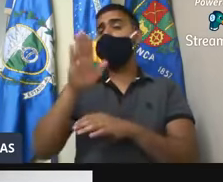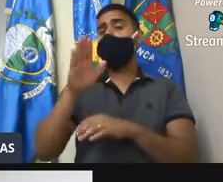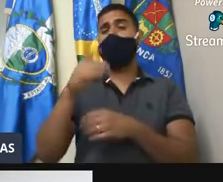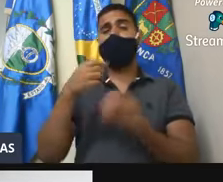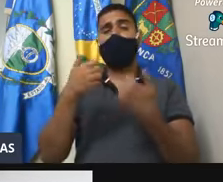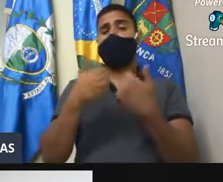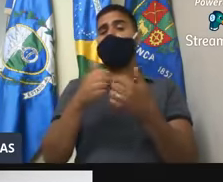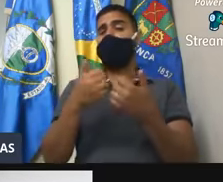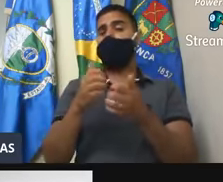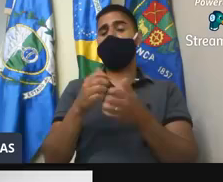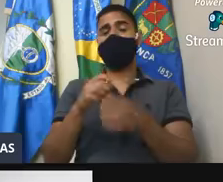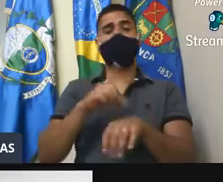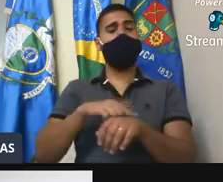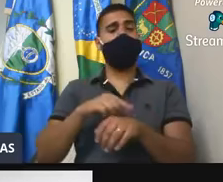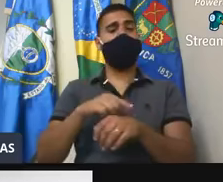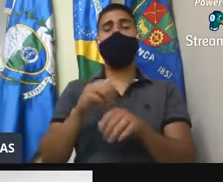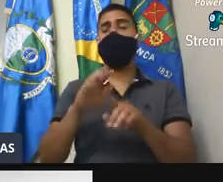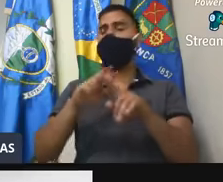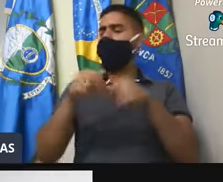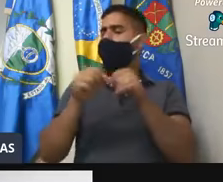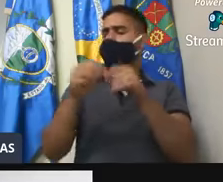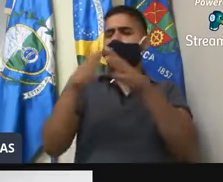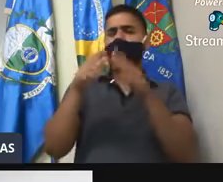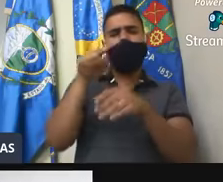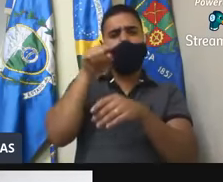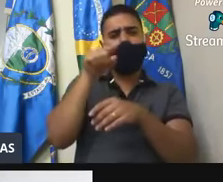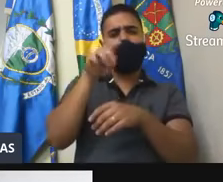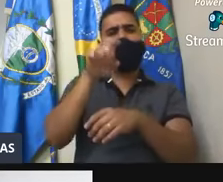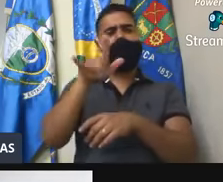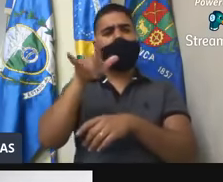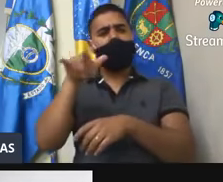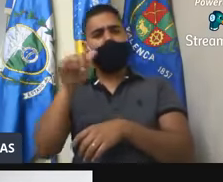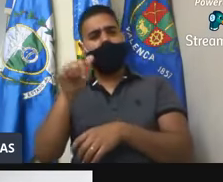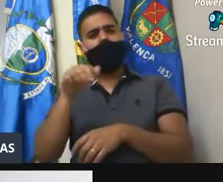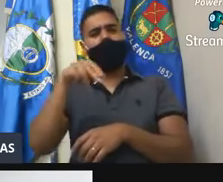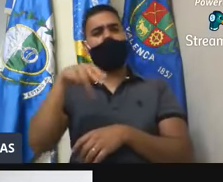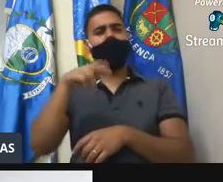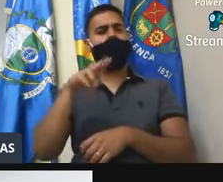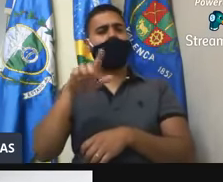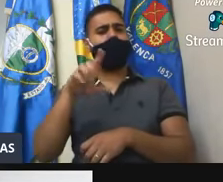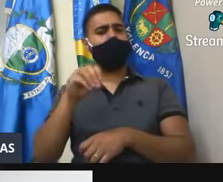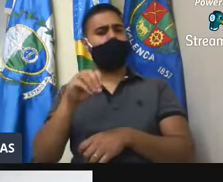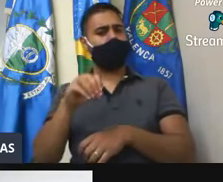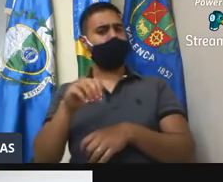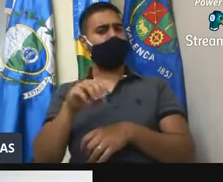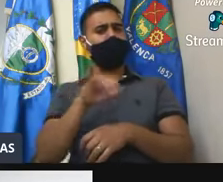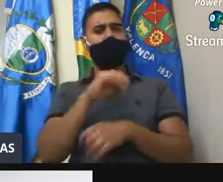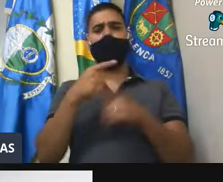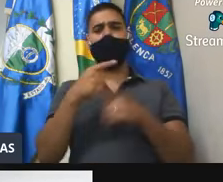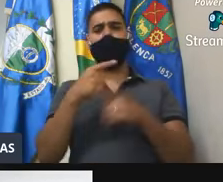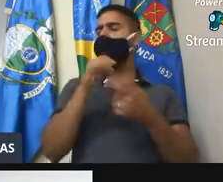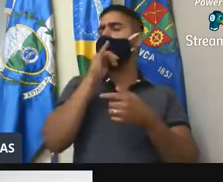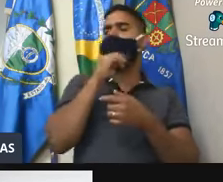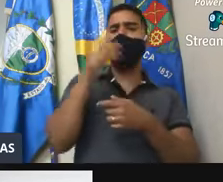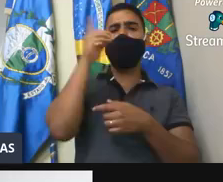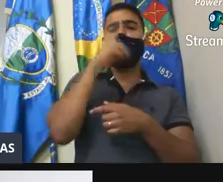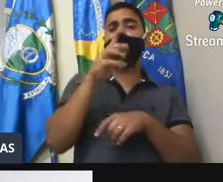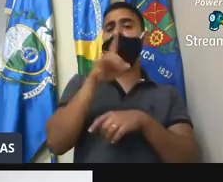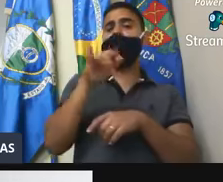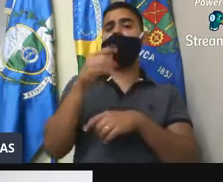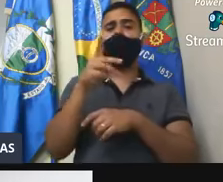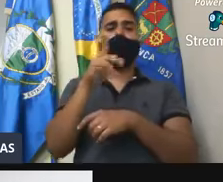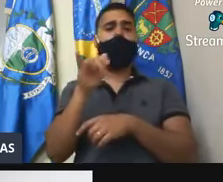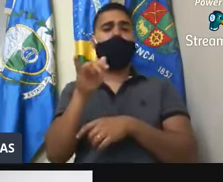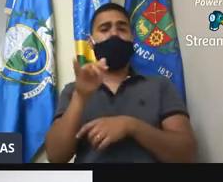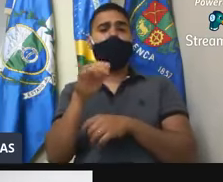apelar a empresa, apelar pra você aí, Léia, Marcelo, o vice, com carinho, a possibilidade de que domingo é dia dos pais, que o horário fosse